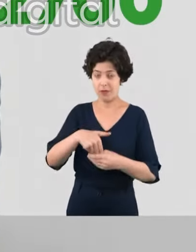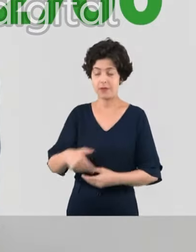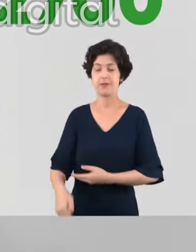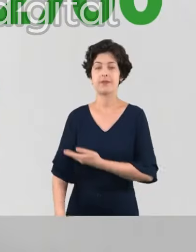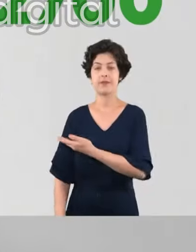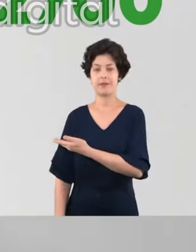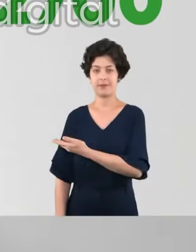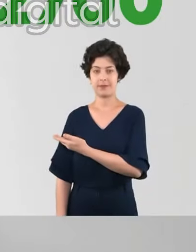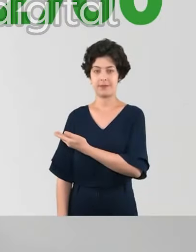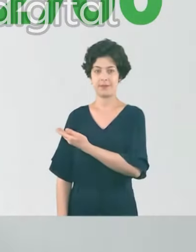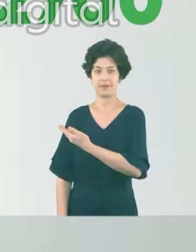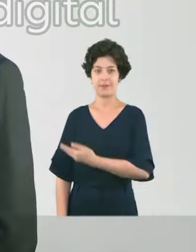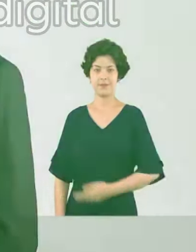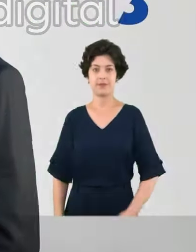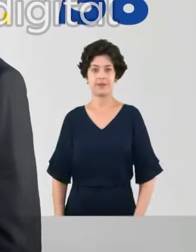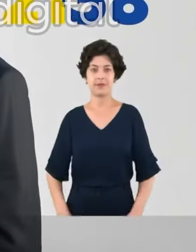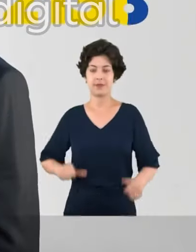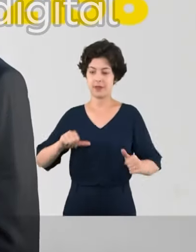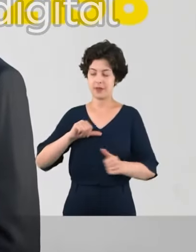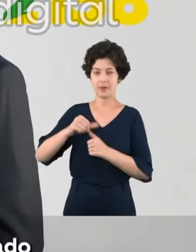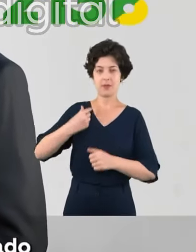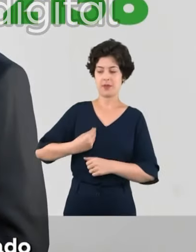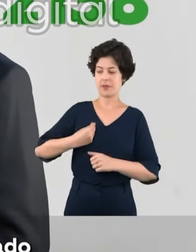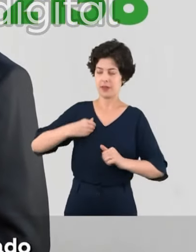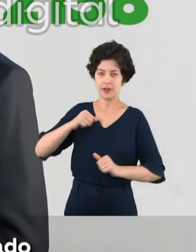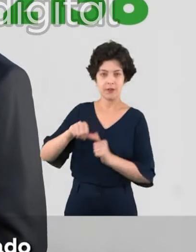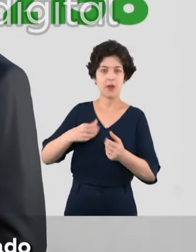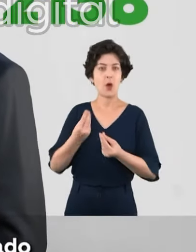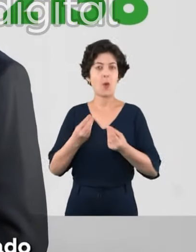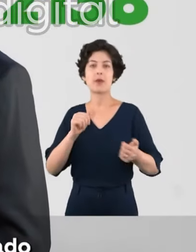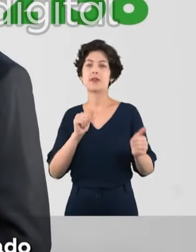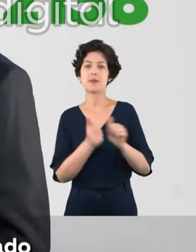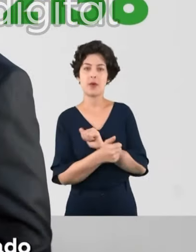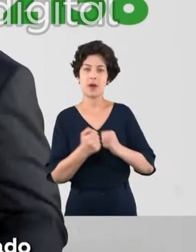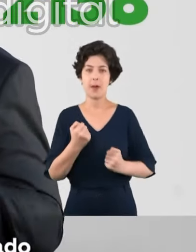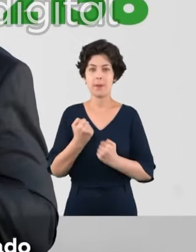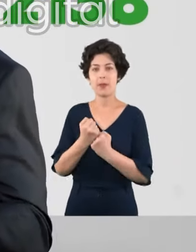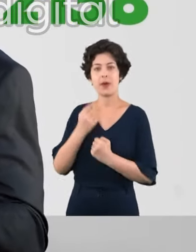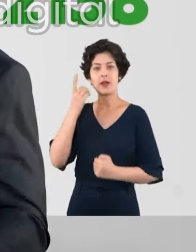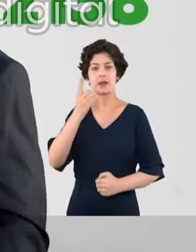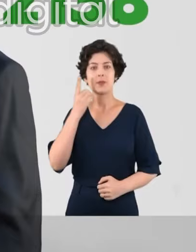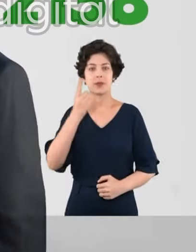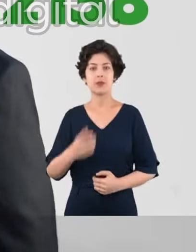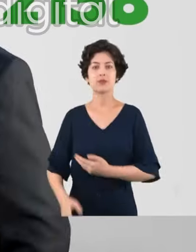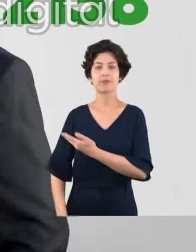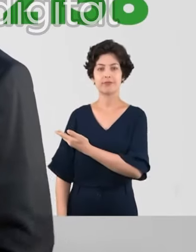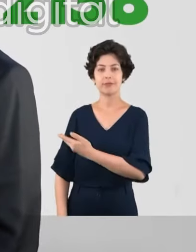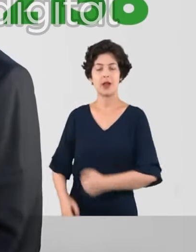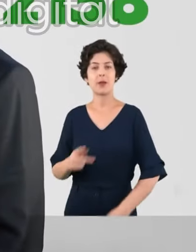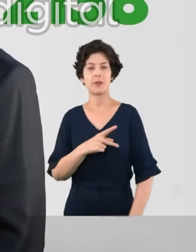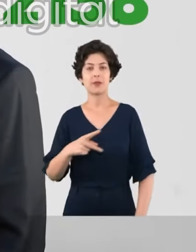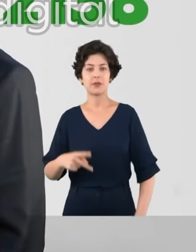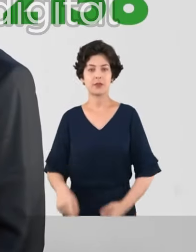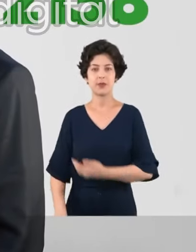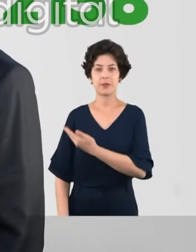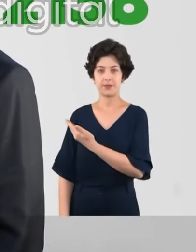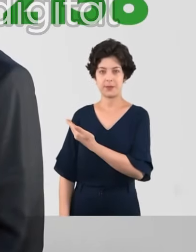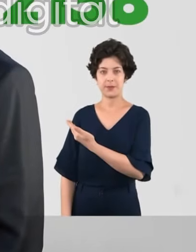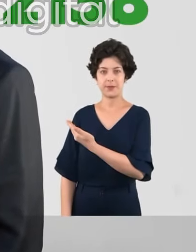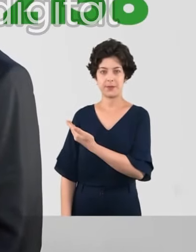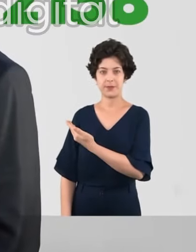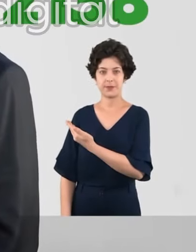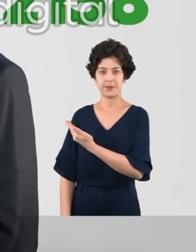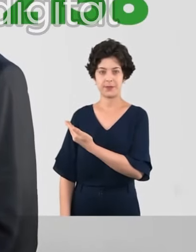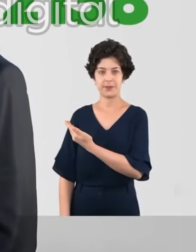22-700. Transformando vidas através do esporte, com o apoio do deputado Conte Lopes. Professor Alê, 22